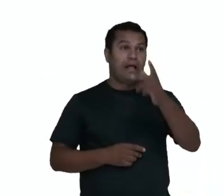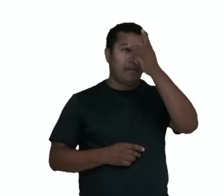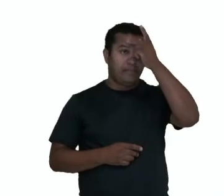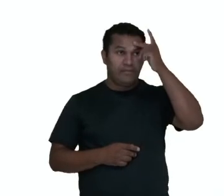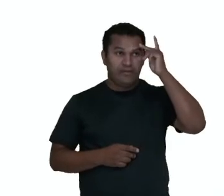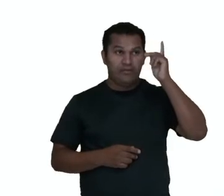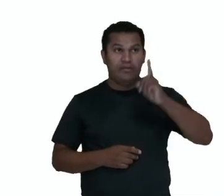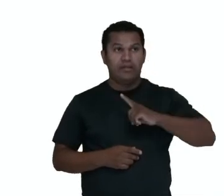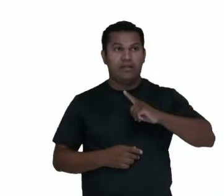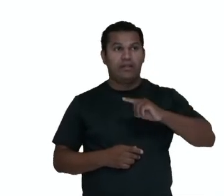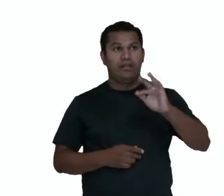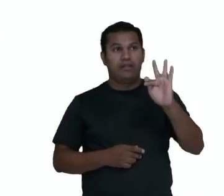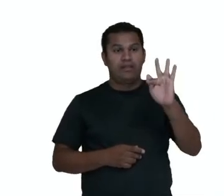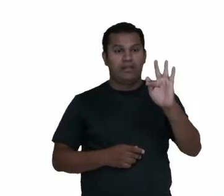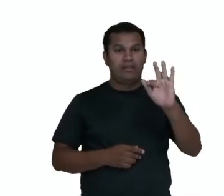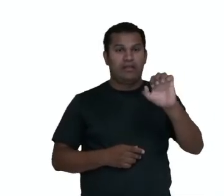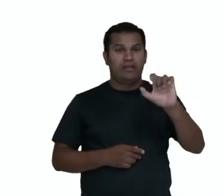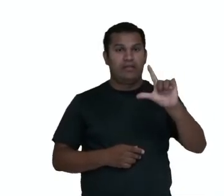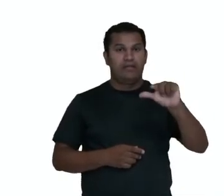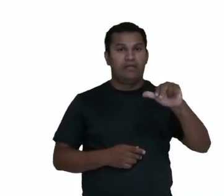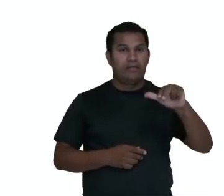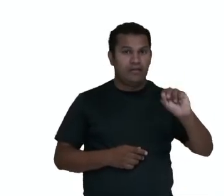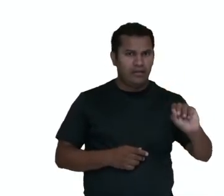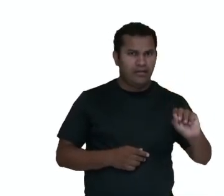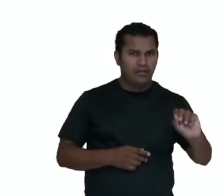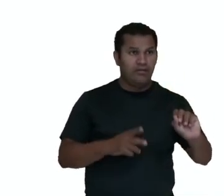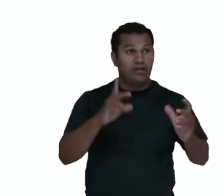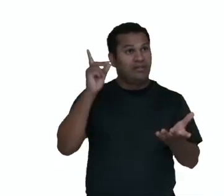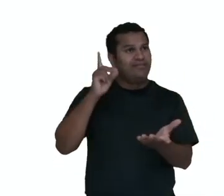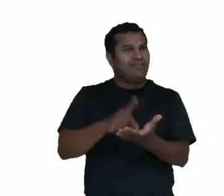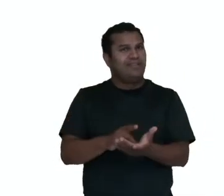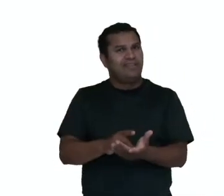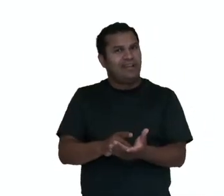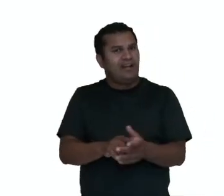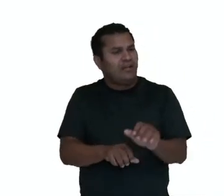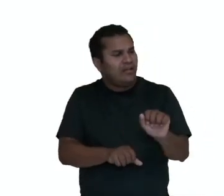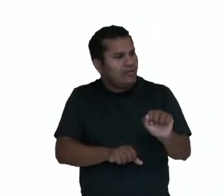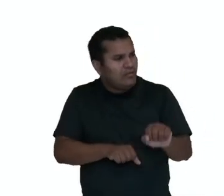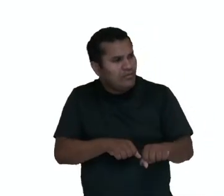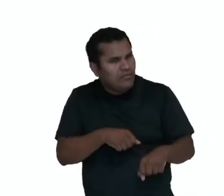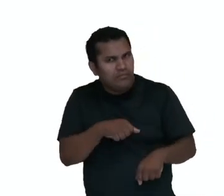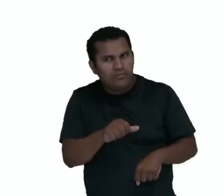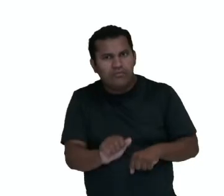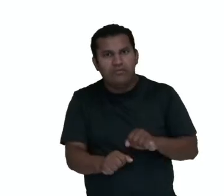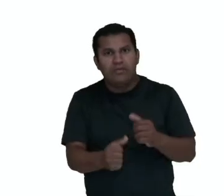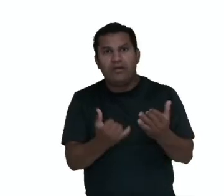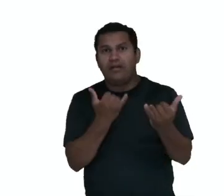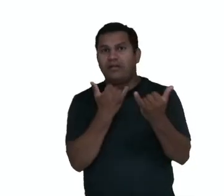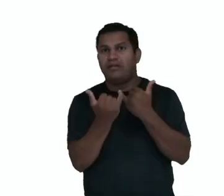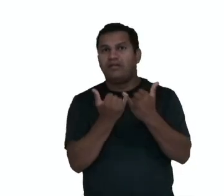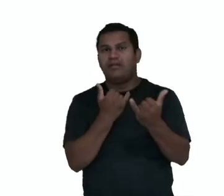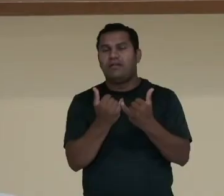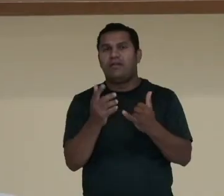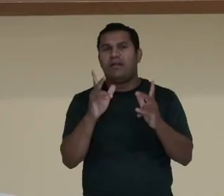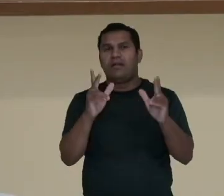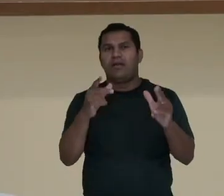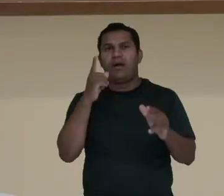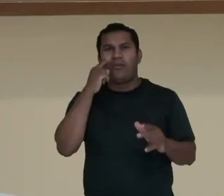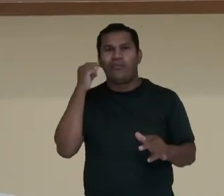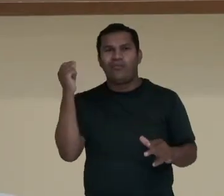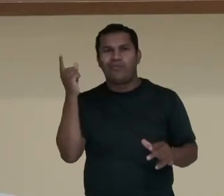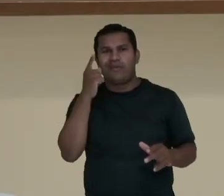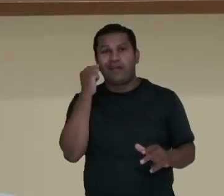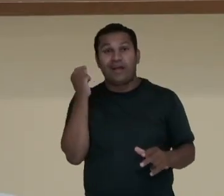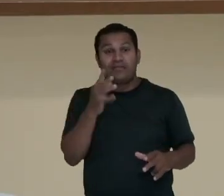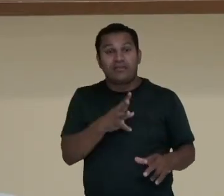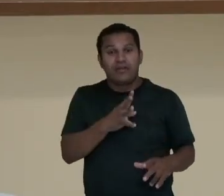são relacionadas aos animais e ao mundo animal. E aqui o adolescente é comparado a um jovem animal que está descobrindo o